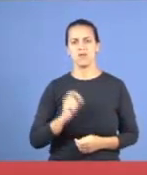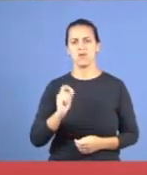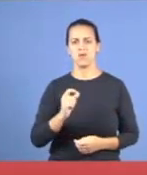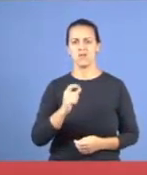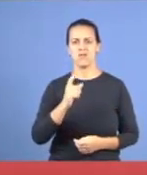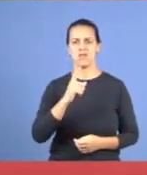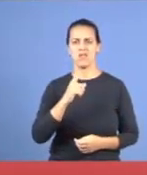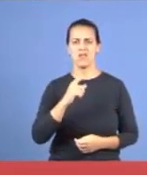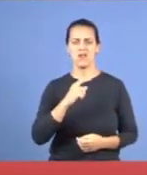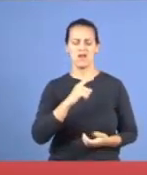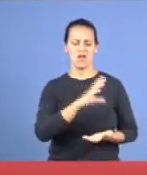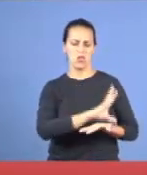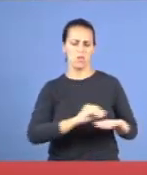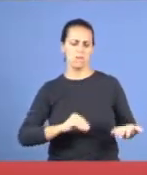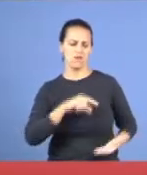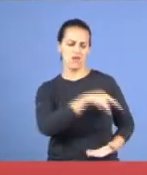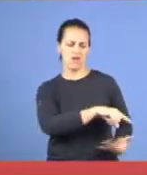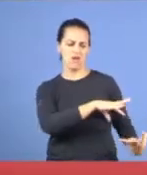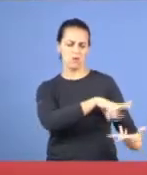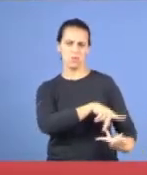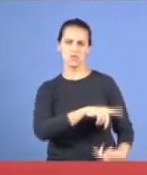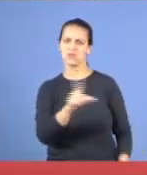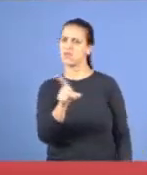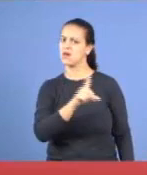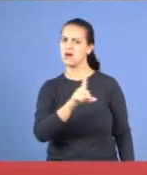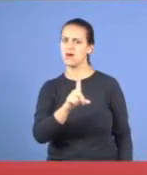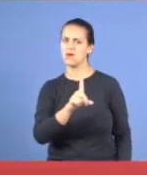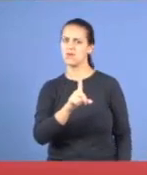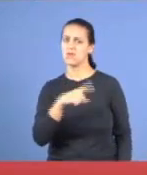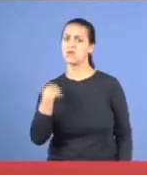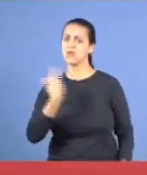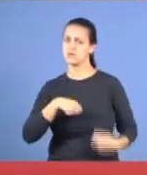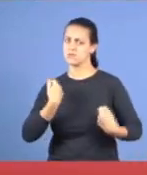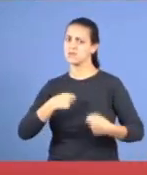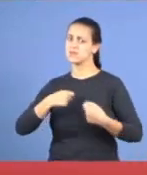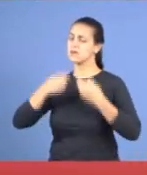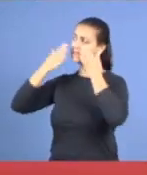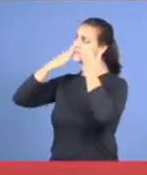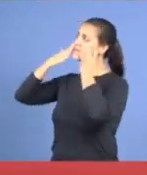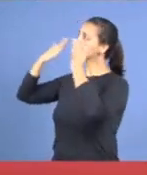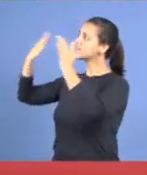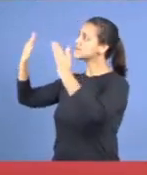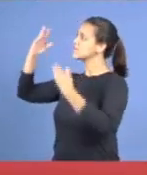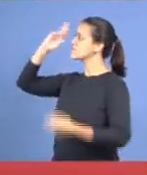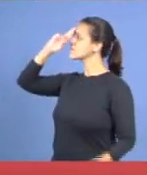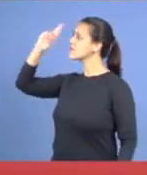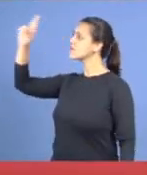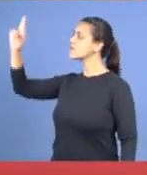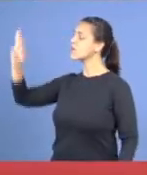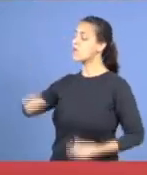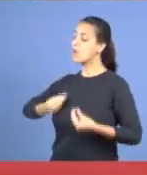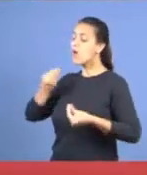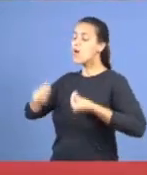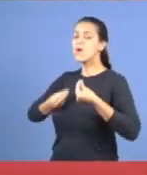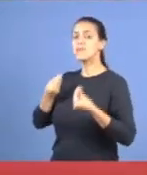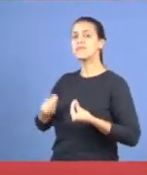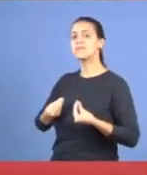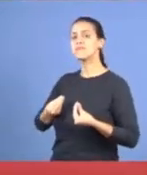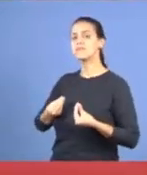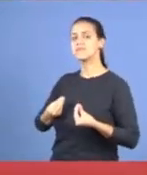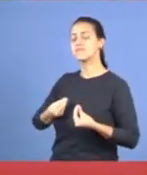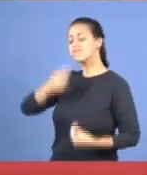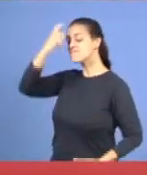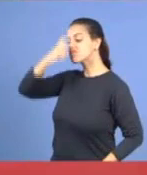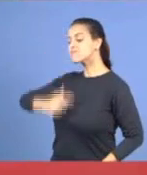com relação ao mundo, estamos preocupados, com a nossa posição, diante do Senhor, então, isso é muito importante, volto a falar,